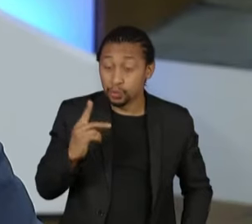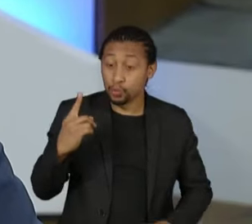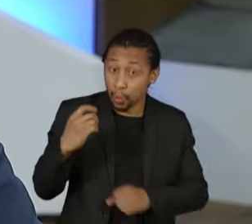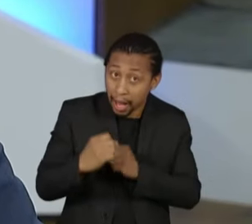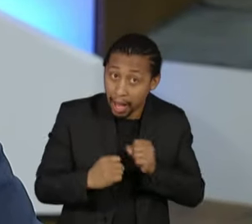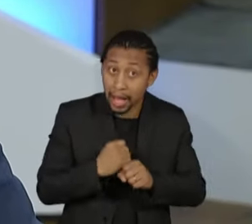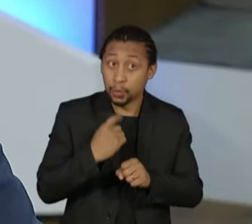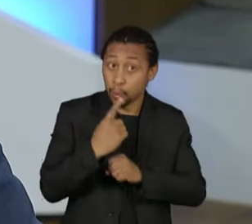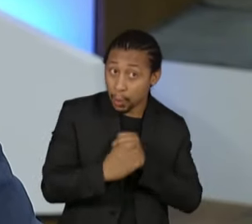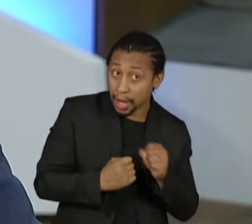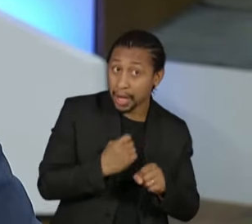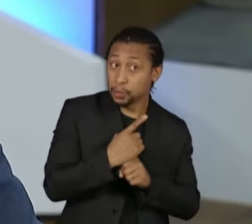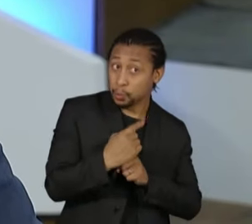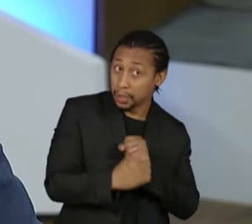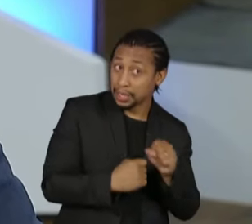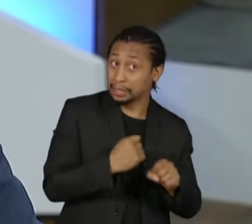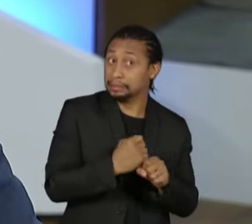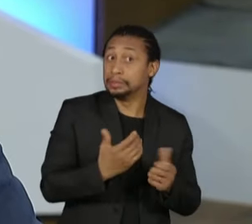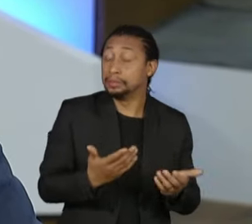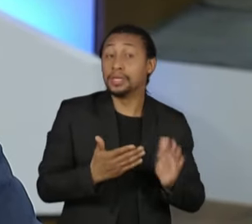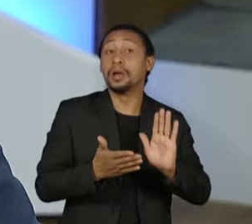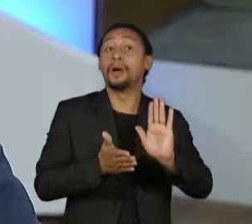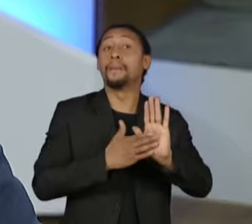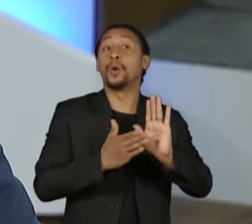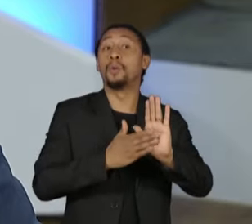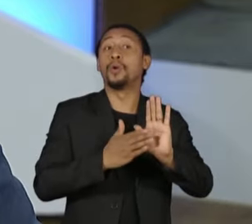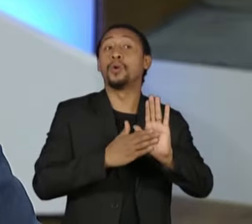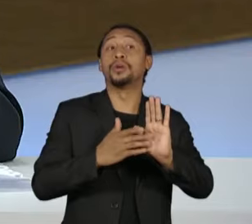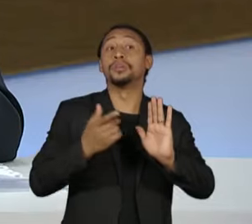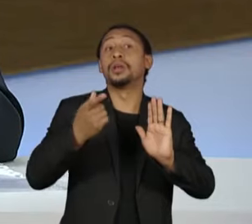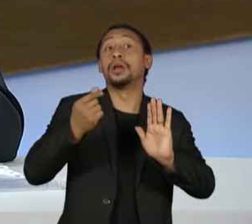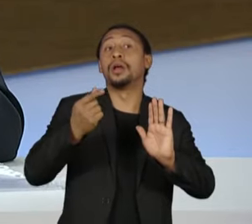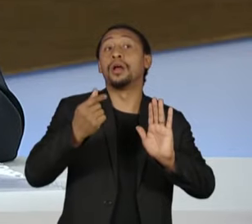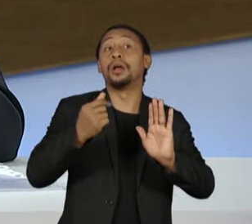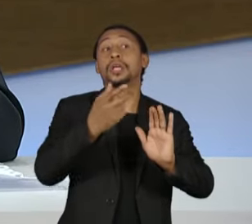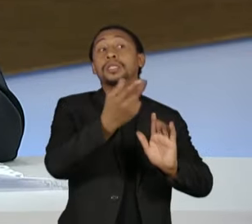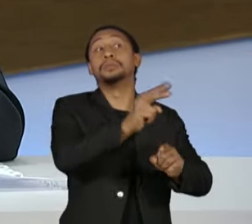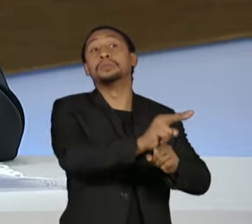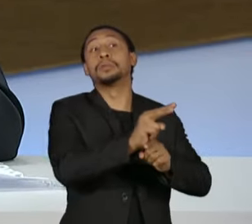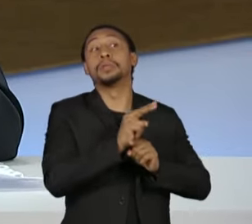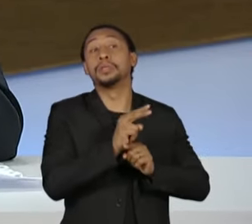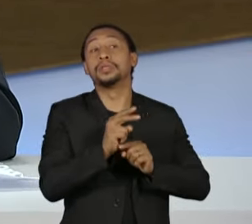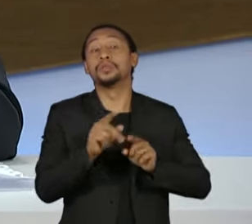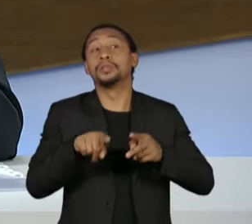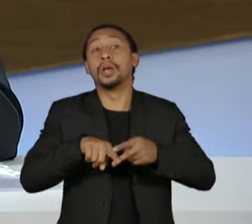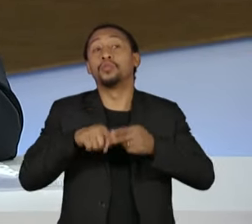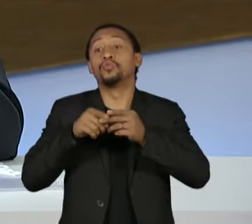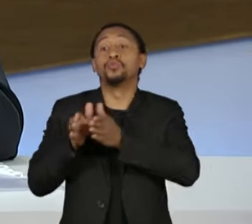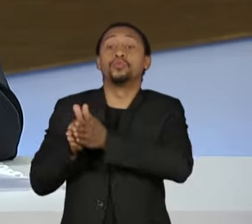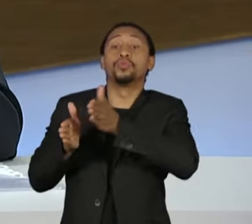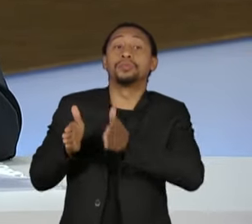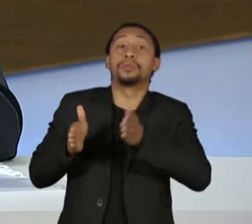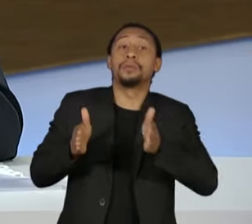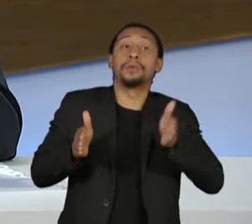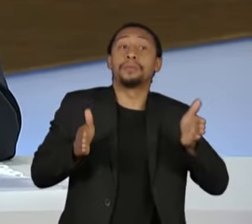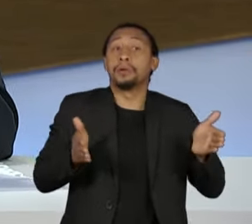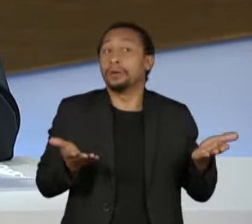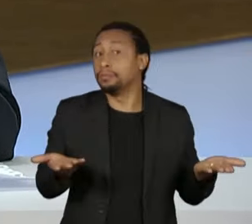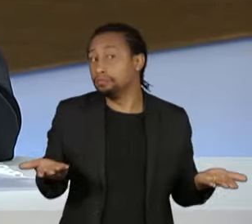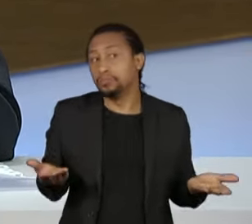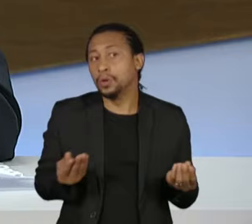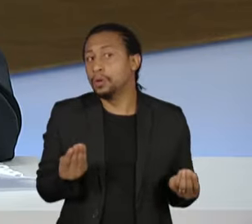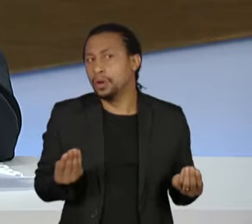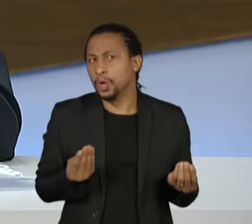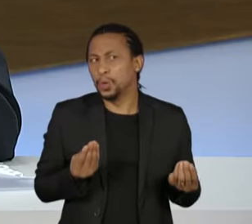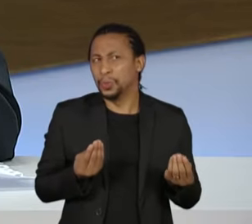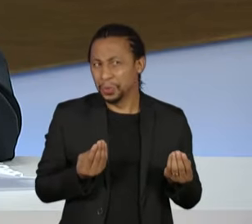Essa PEC não tem nenhuma proposta de financiamento, nenhuma proposta de ajuste no longo prazo. Como é que o senhor consegue quacionar uma